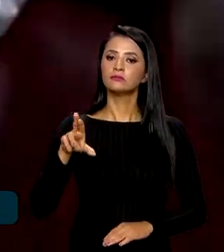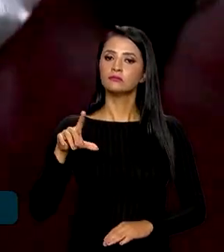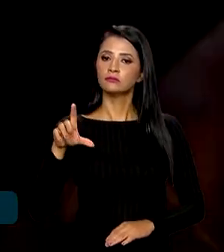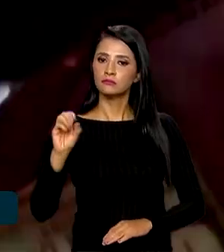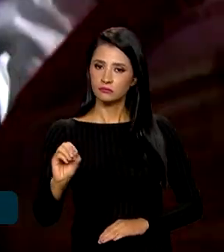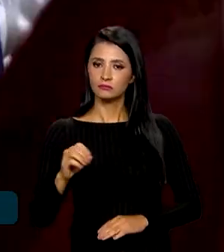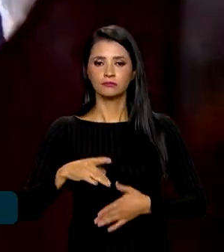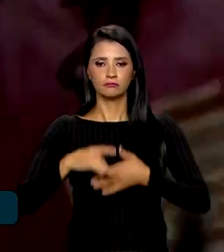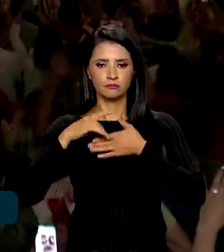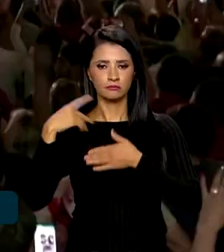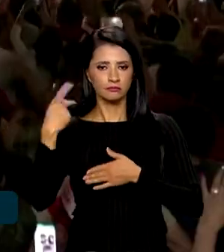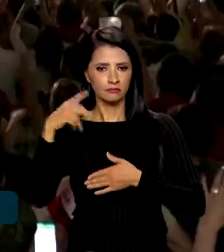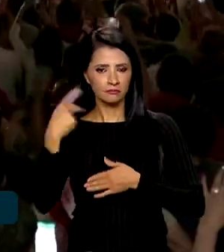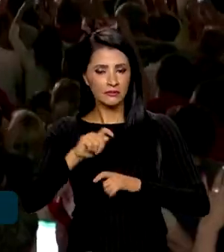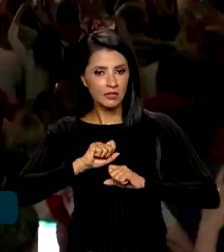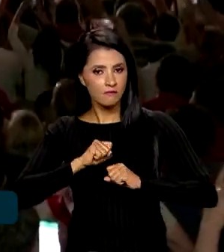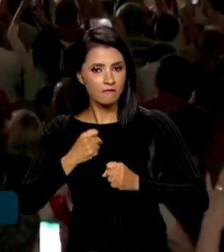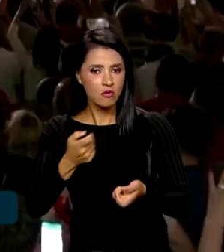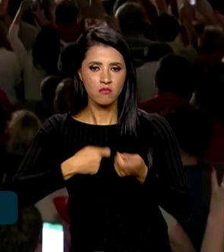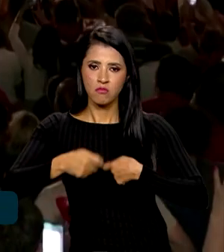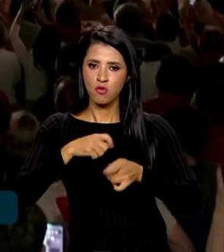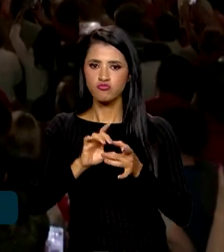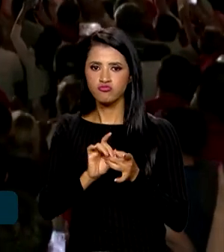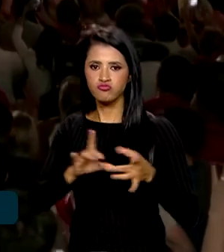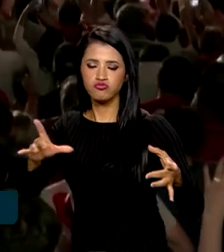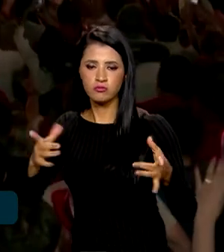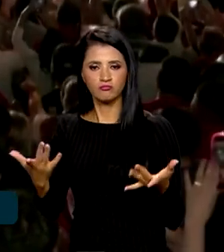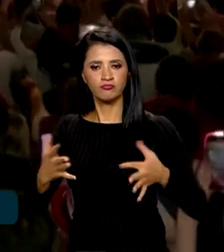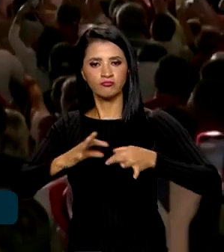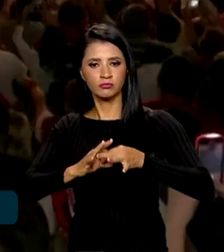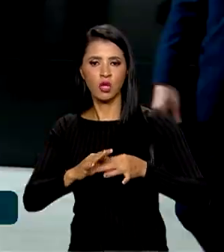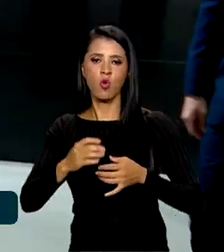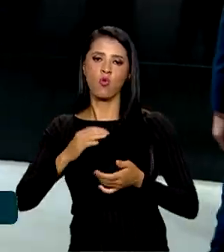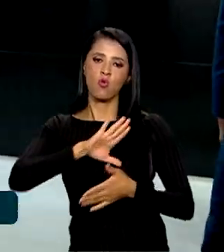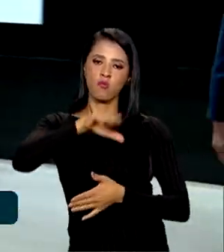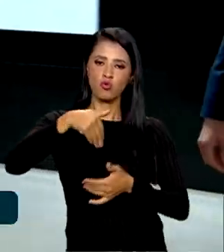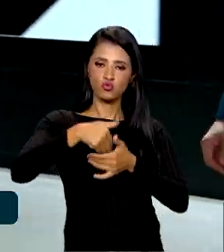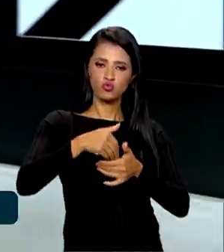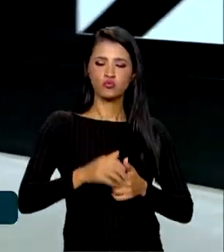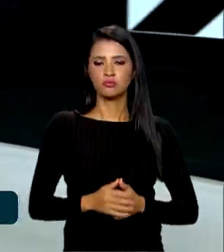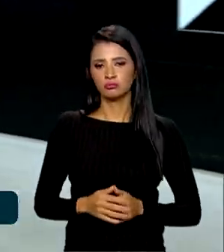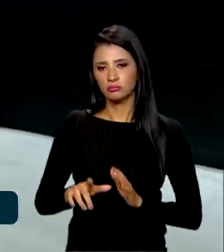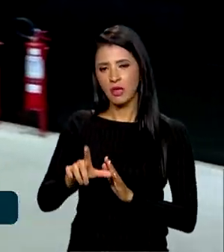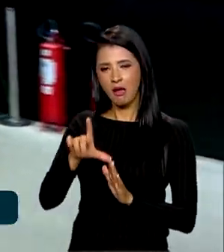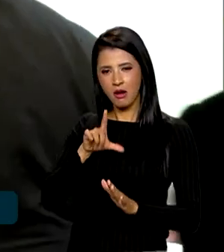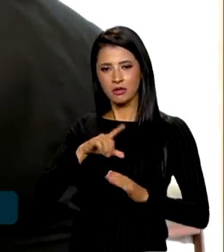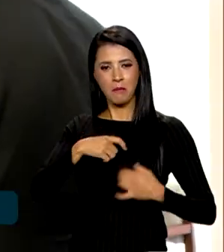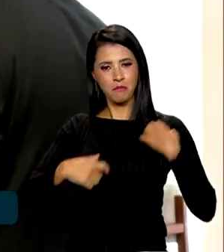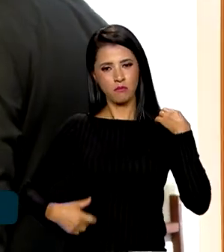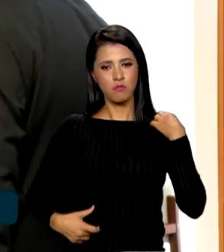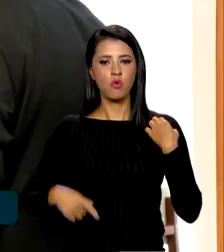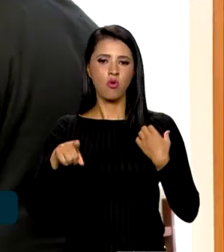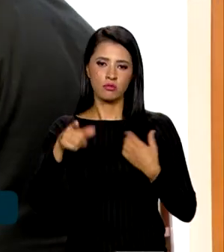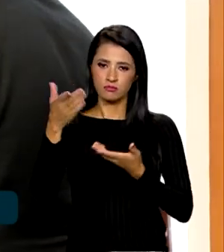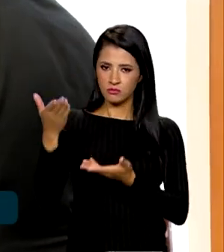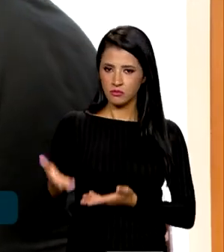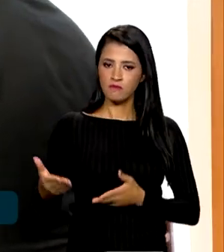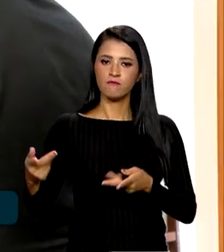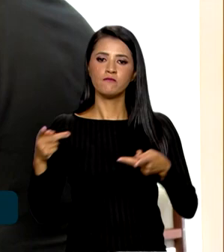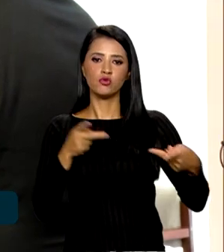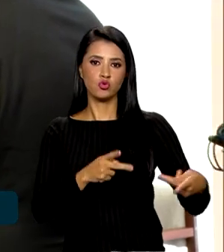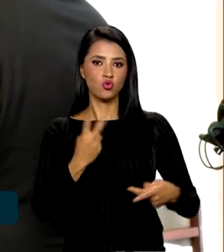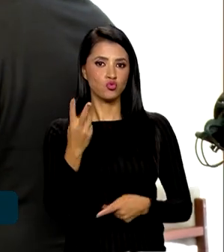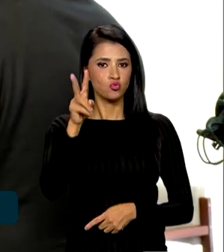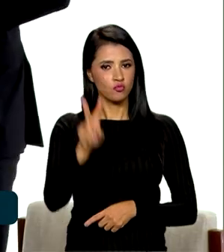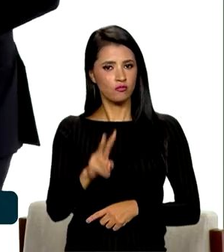paraguaio defende uma economia liberal e de maior integração com o Mercosul. Antes mesmo da posse, Santiago visitou por